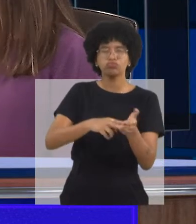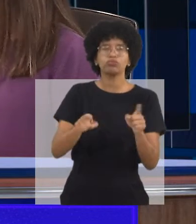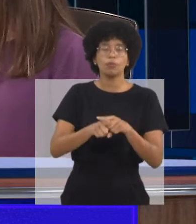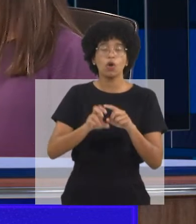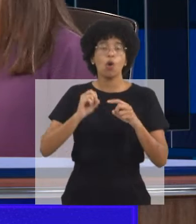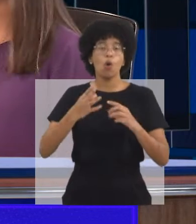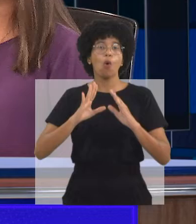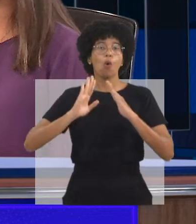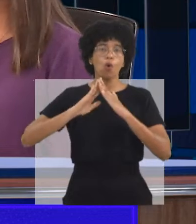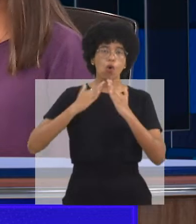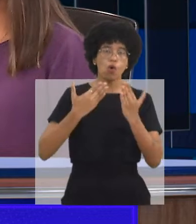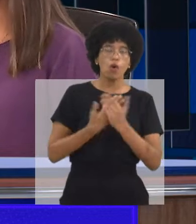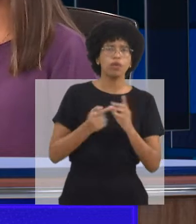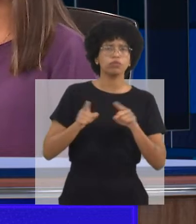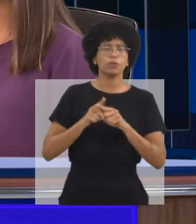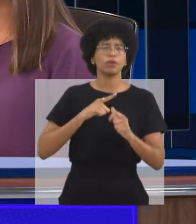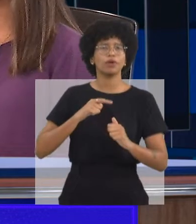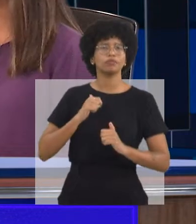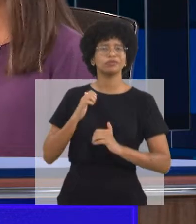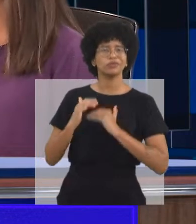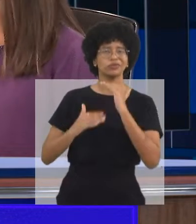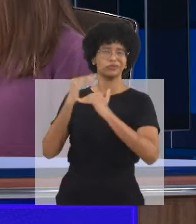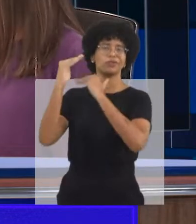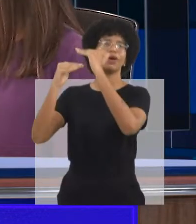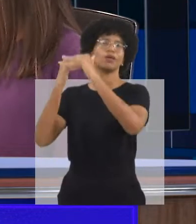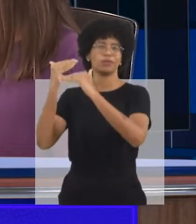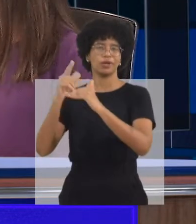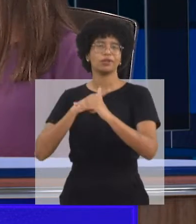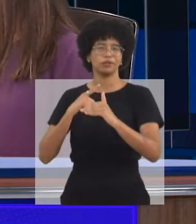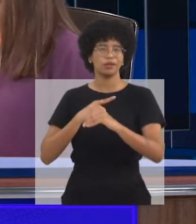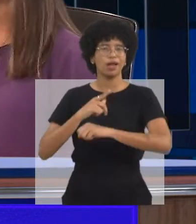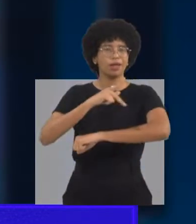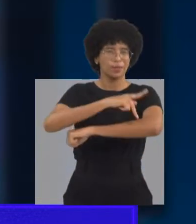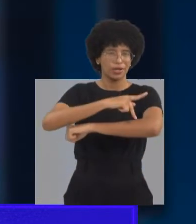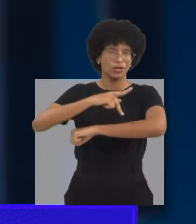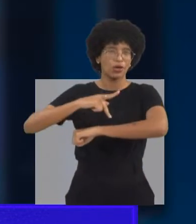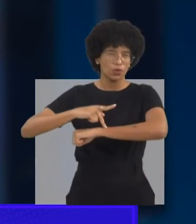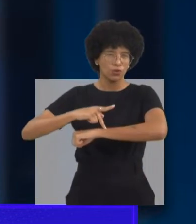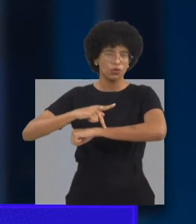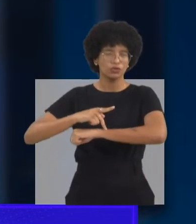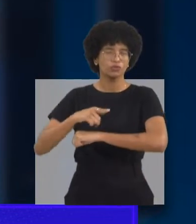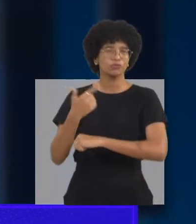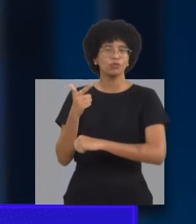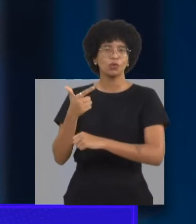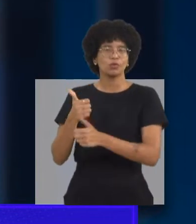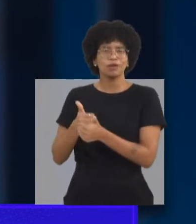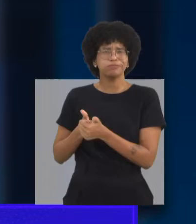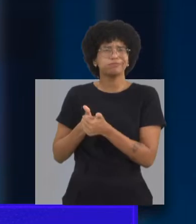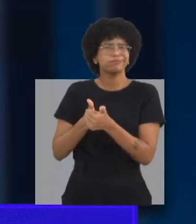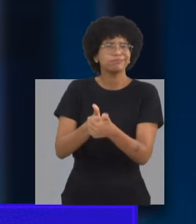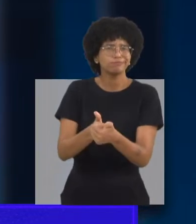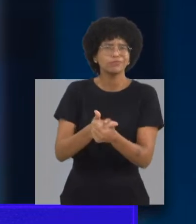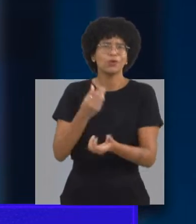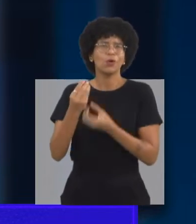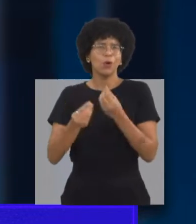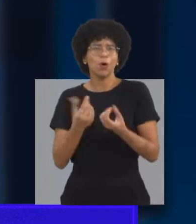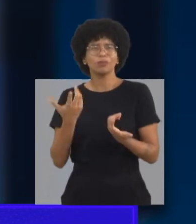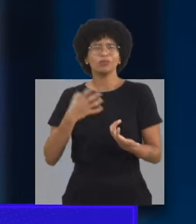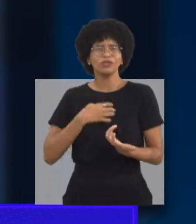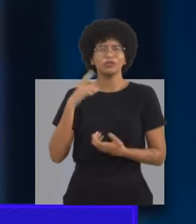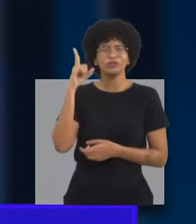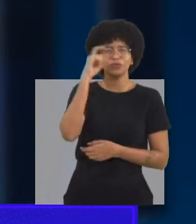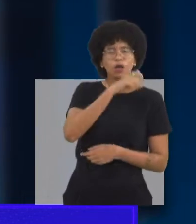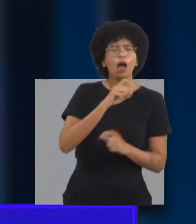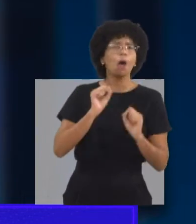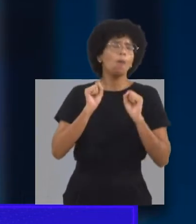neuropediatra, ou neuropediatra que já diagnosticou e já vem com esse encaminhamento terapêutico, ou pela